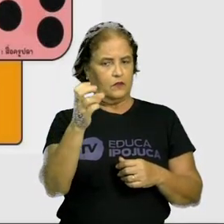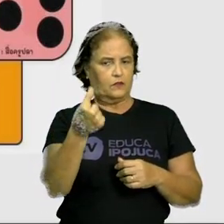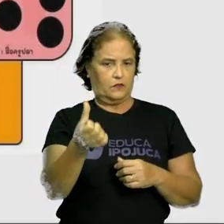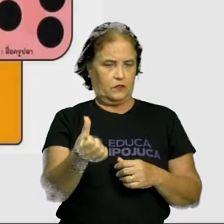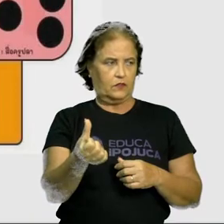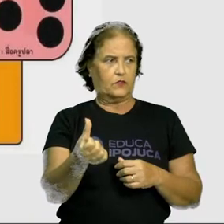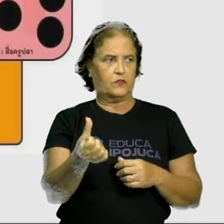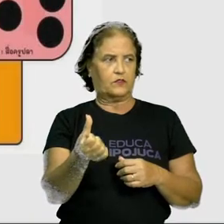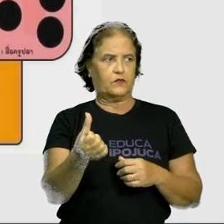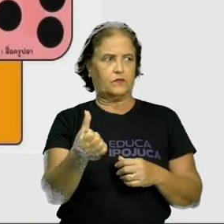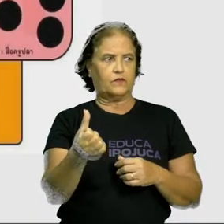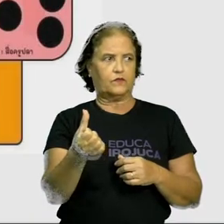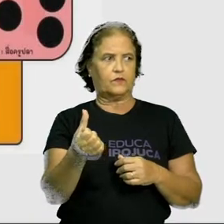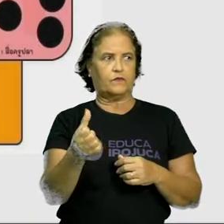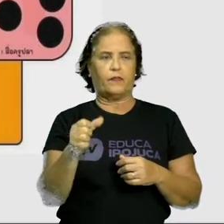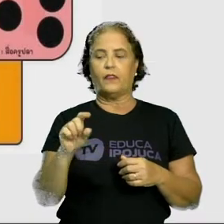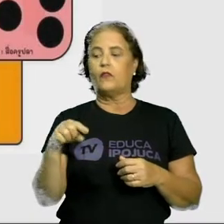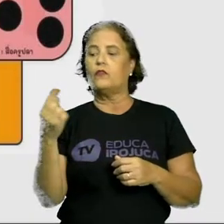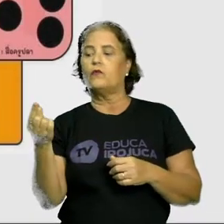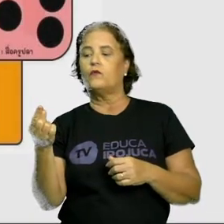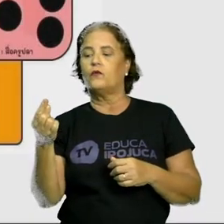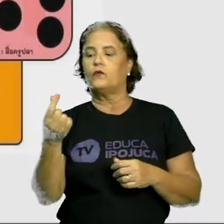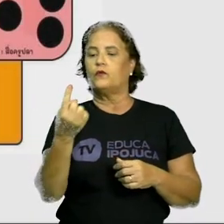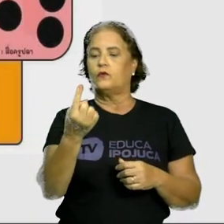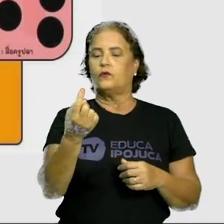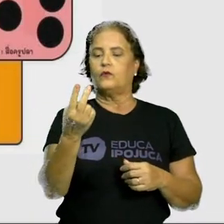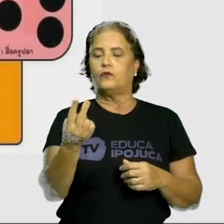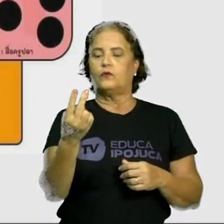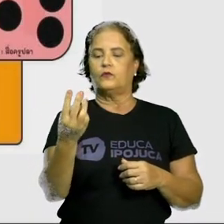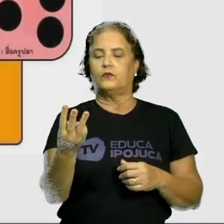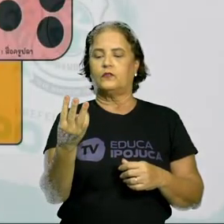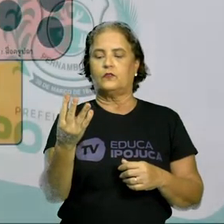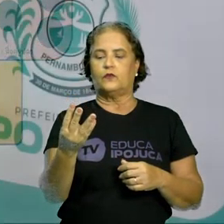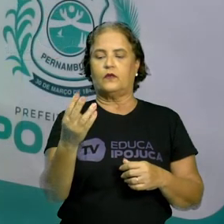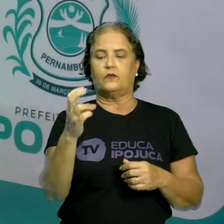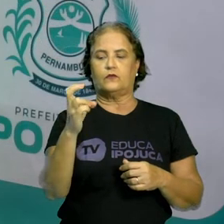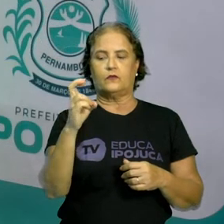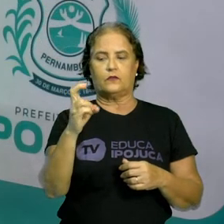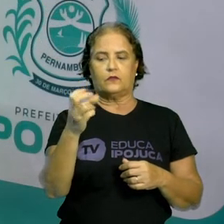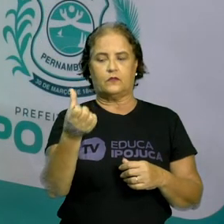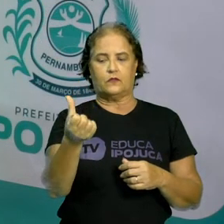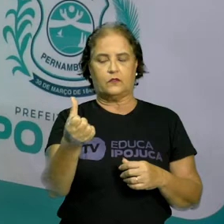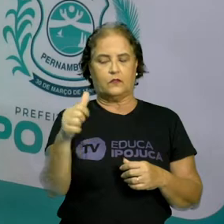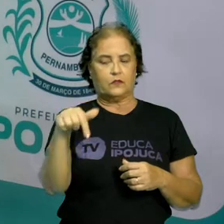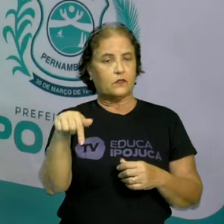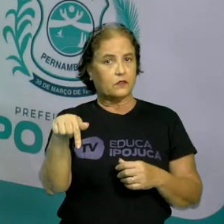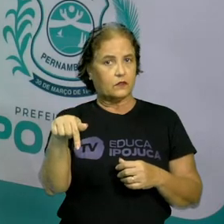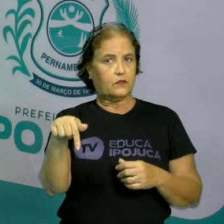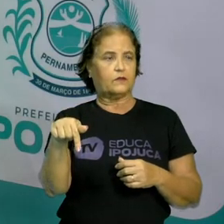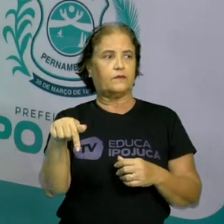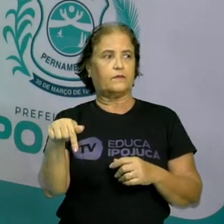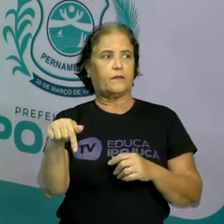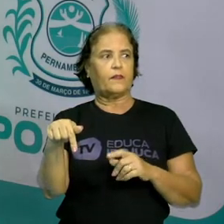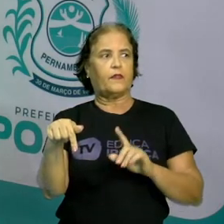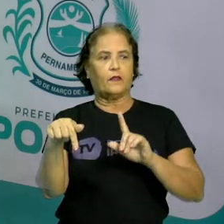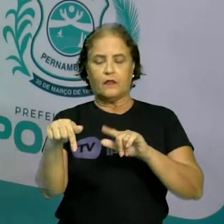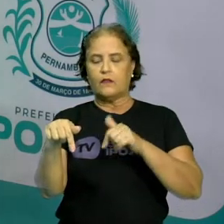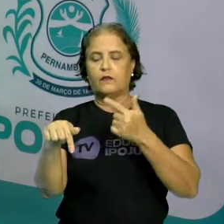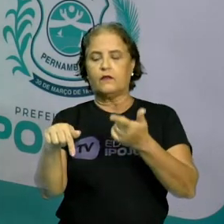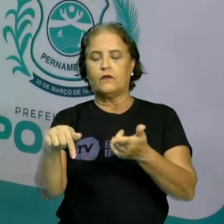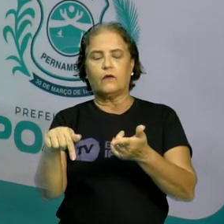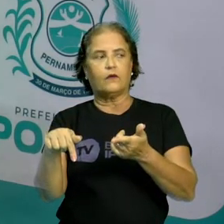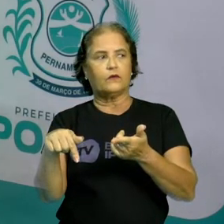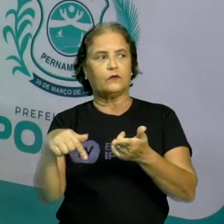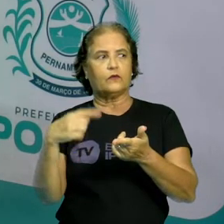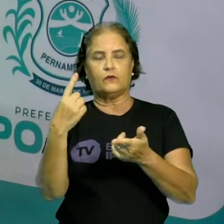seis. Aqui, uma, duas, três, quatro, cinco, seis, sete. Vamos continuar.